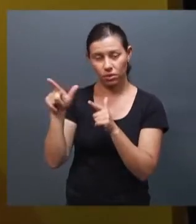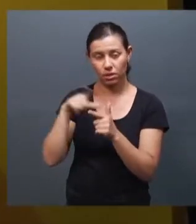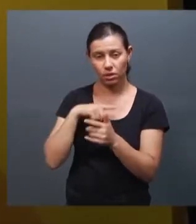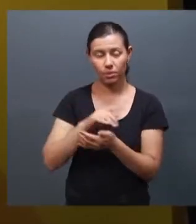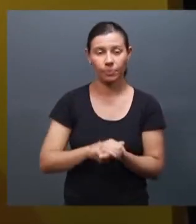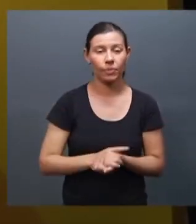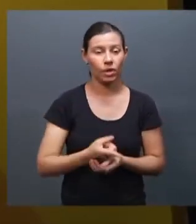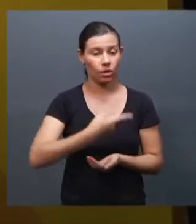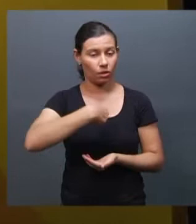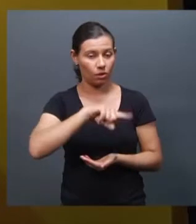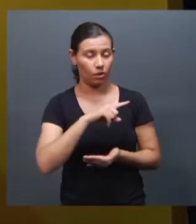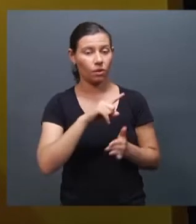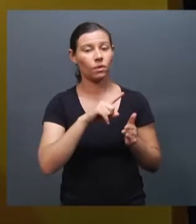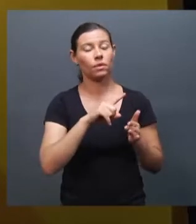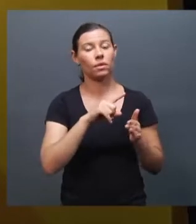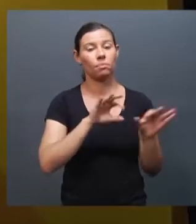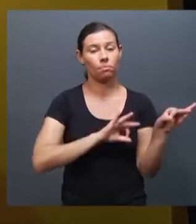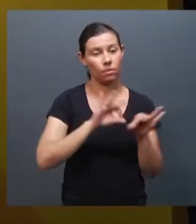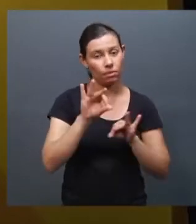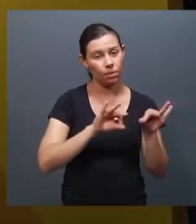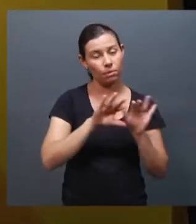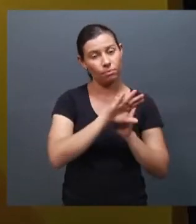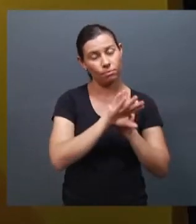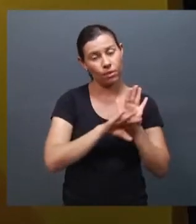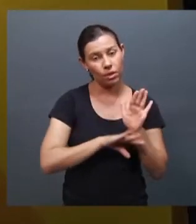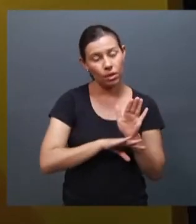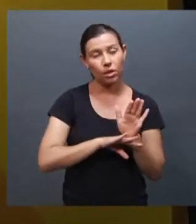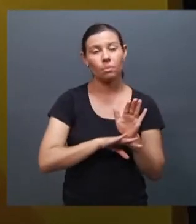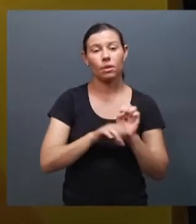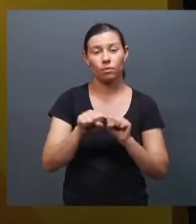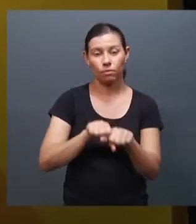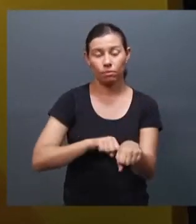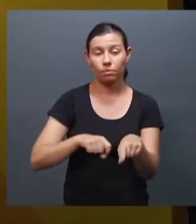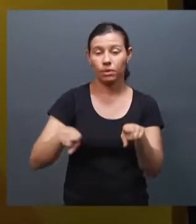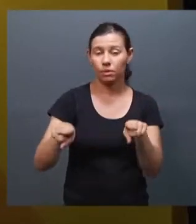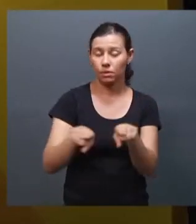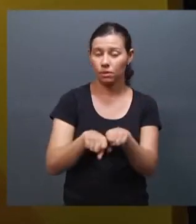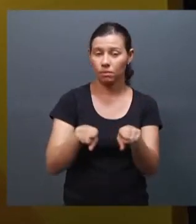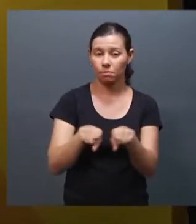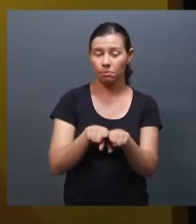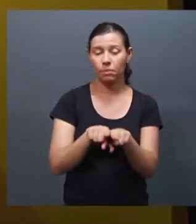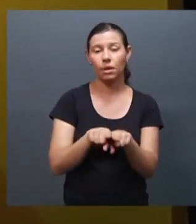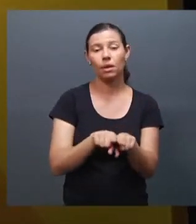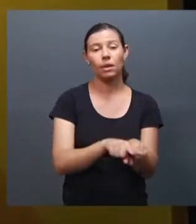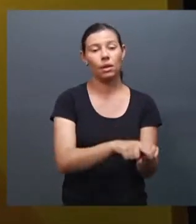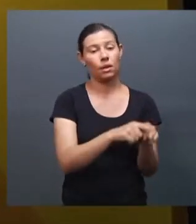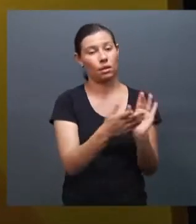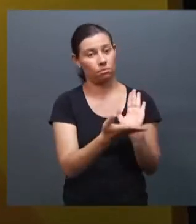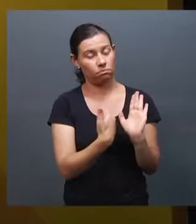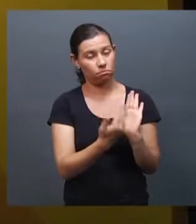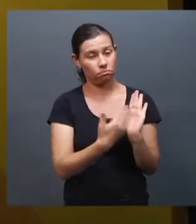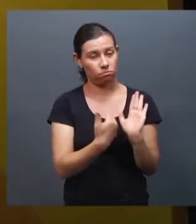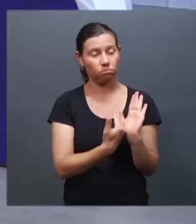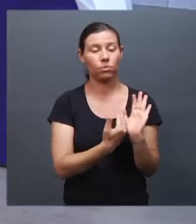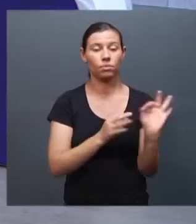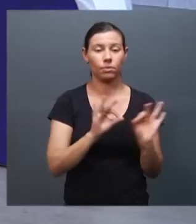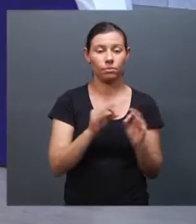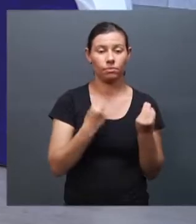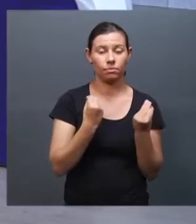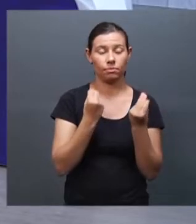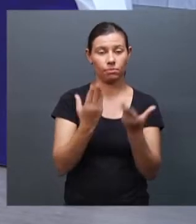de formação, programas de distribuição de cartilhas, com esclarecimento sobre os direitos dessa comunidade.